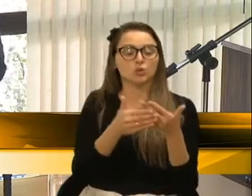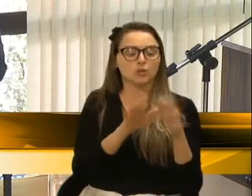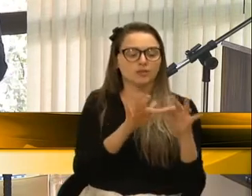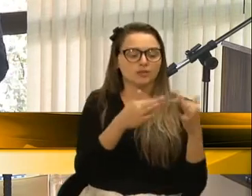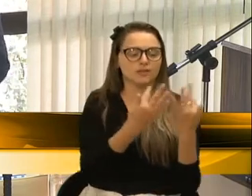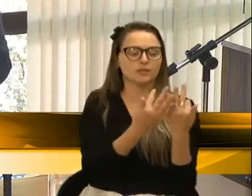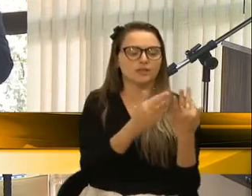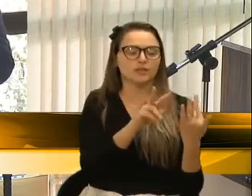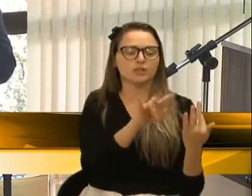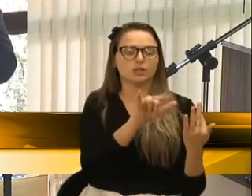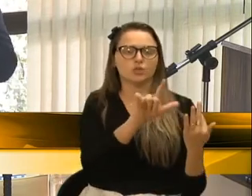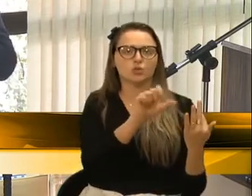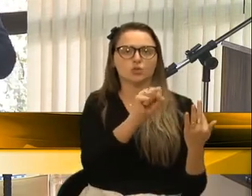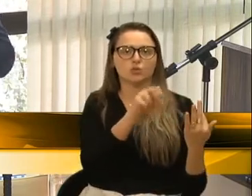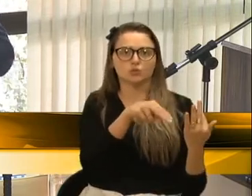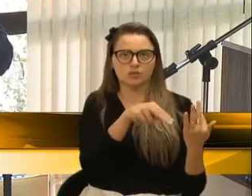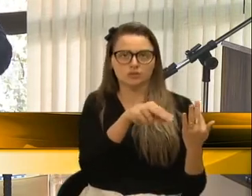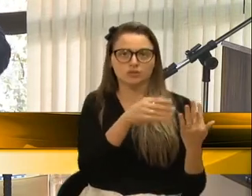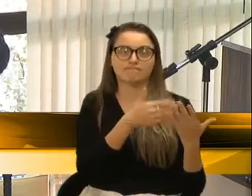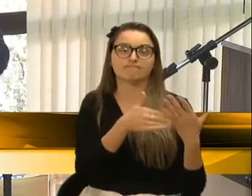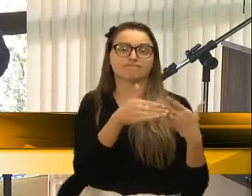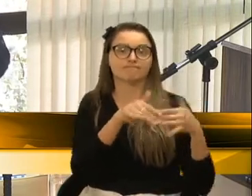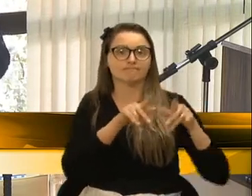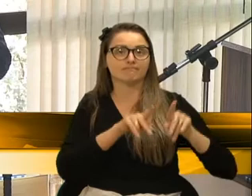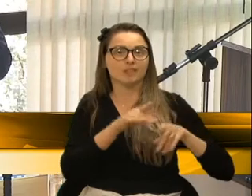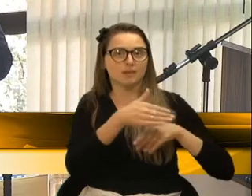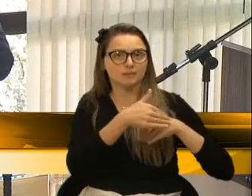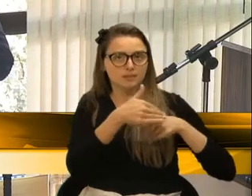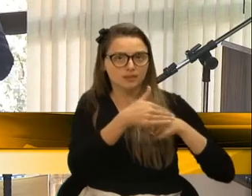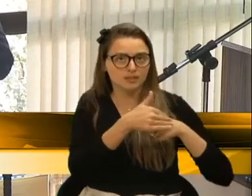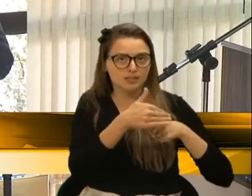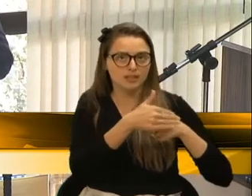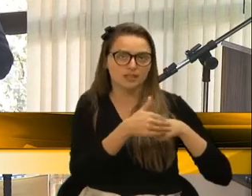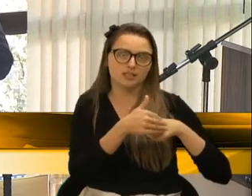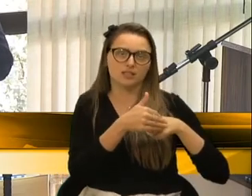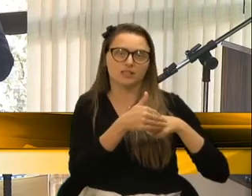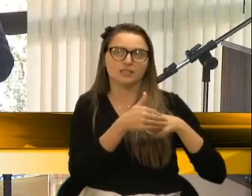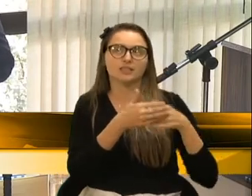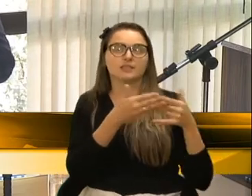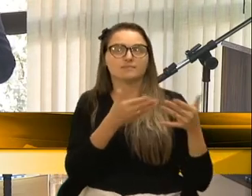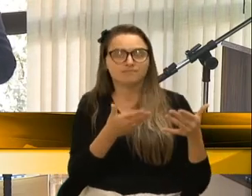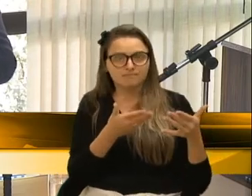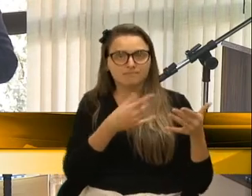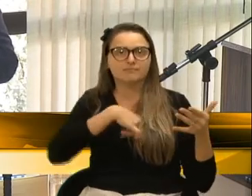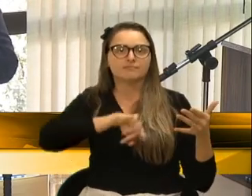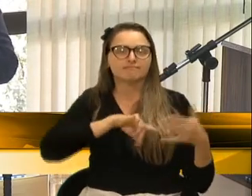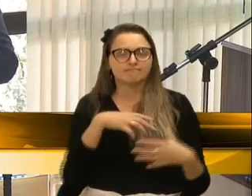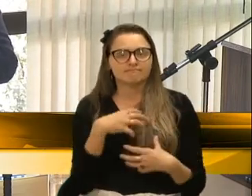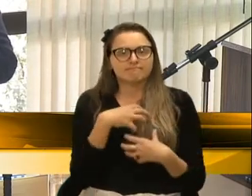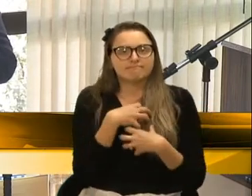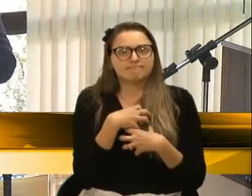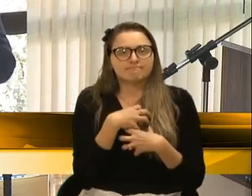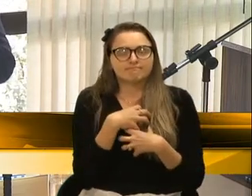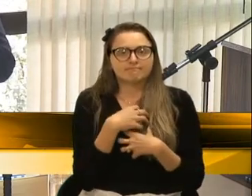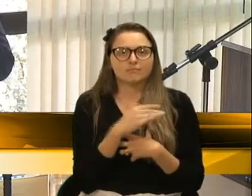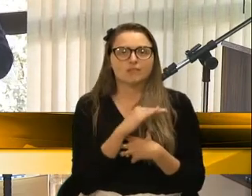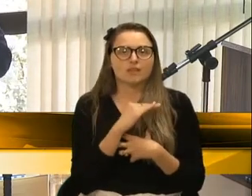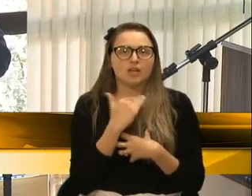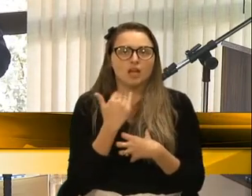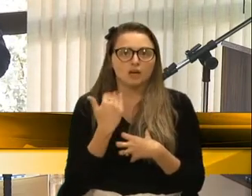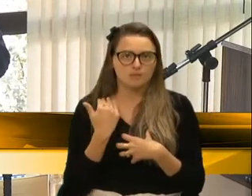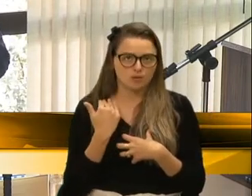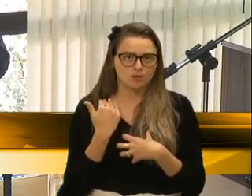realmente muito diferente, muito diferente, muito acolhedora, e a gente sentiu muito o passamento